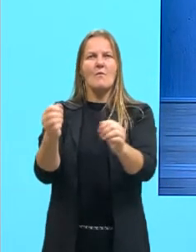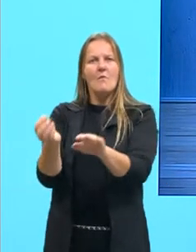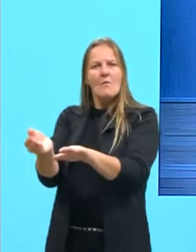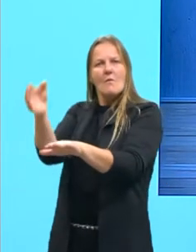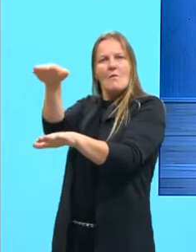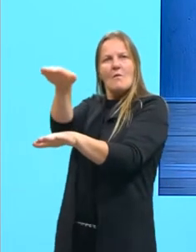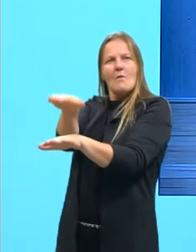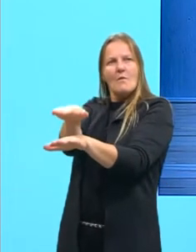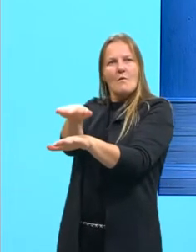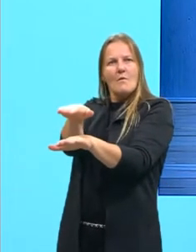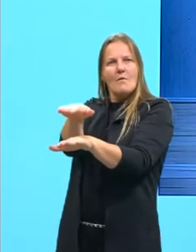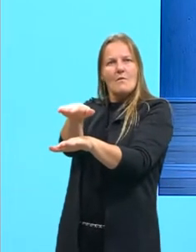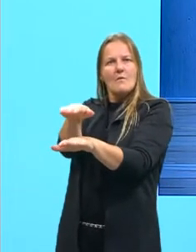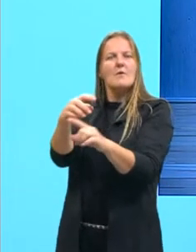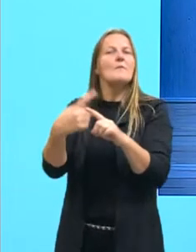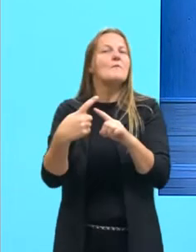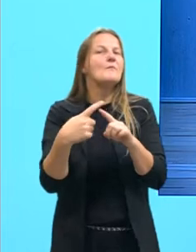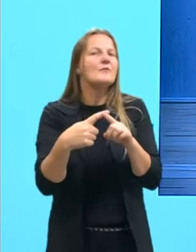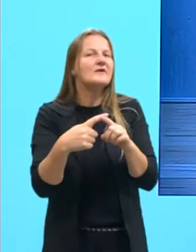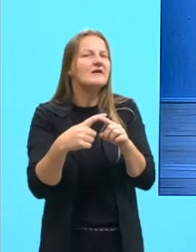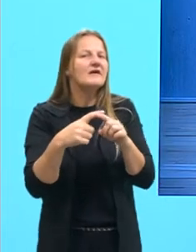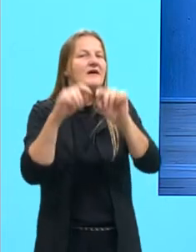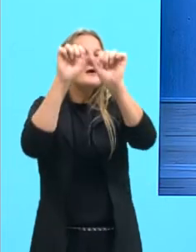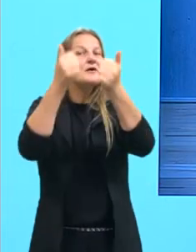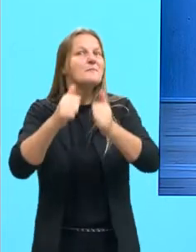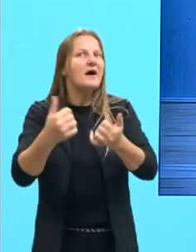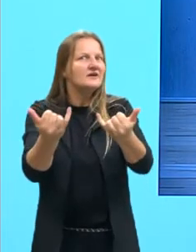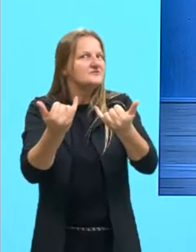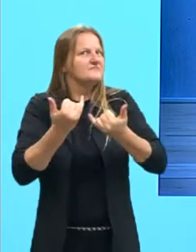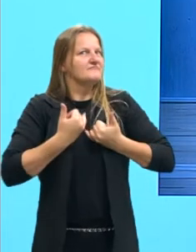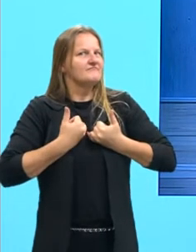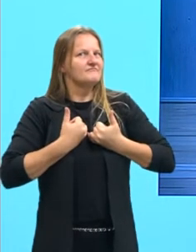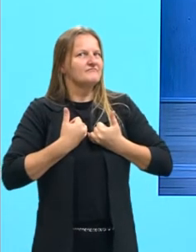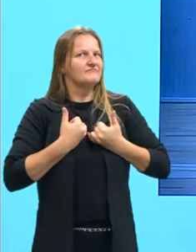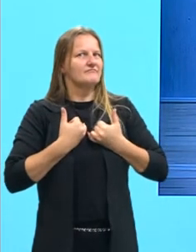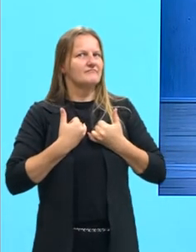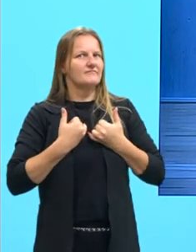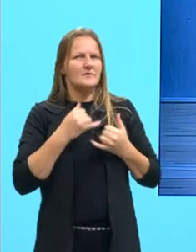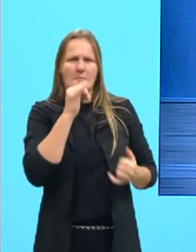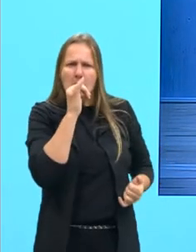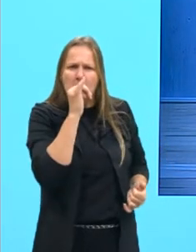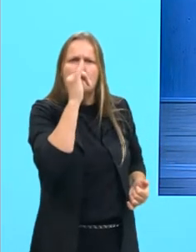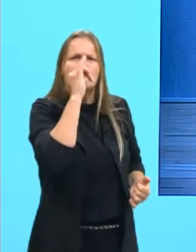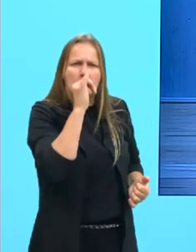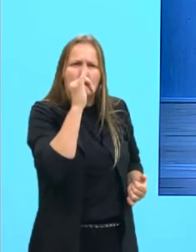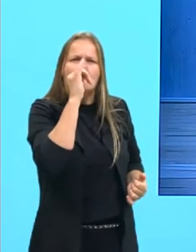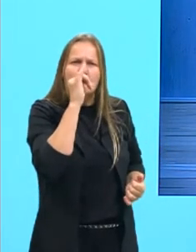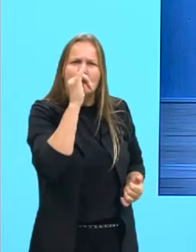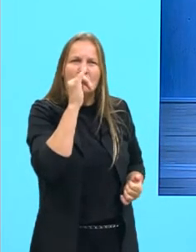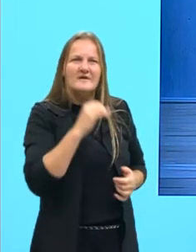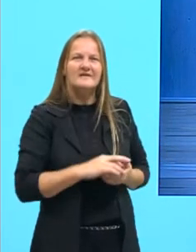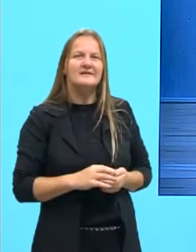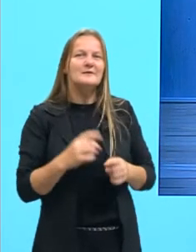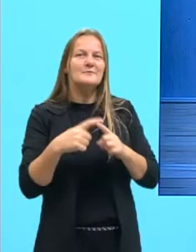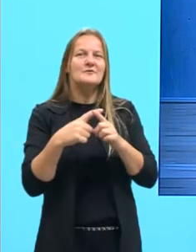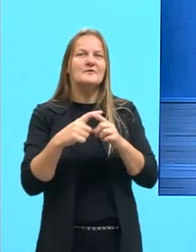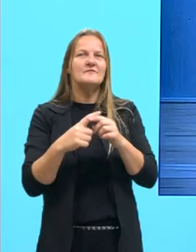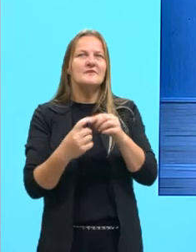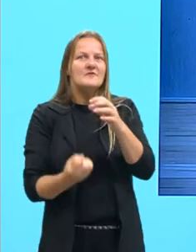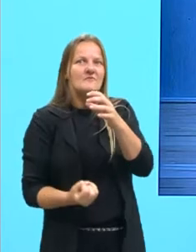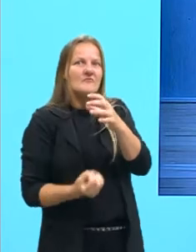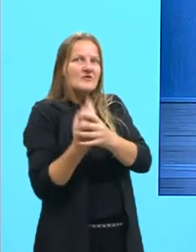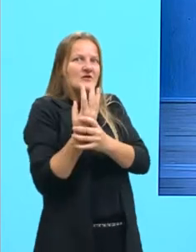deste animal. O que será que essa imagem está querendo nos falar? Eu até coloquei aqui embaixo escrito imagens criam